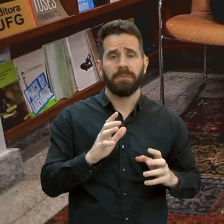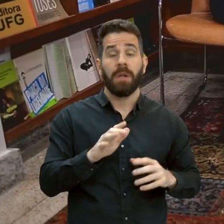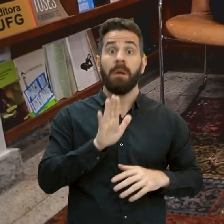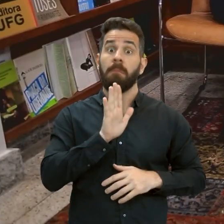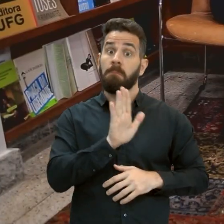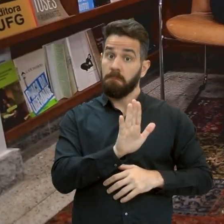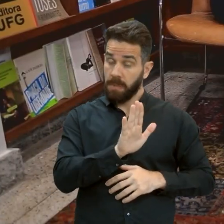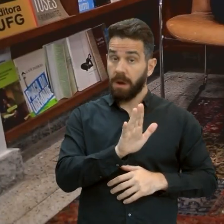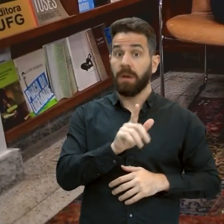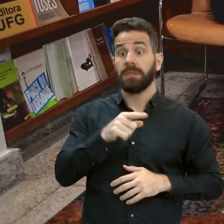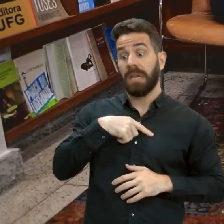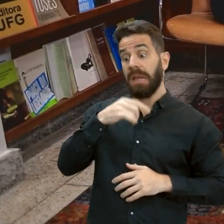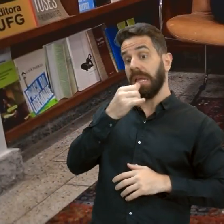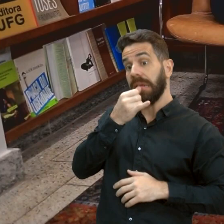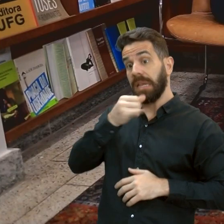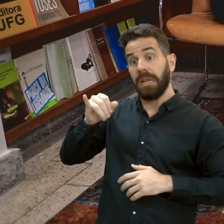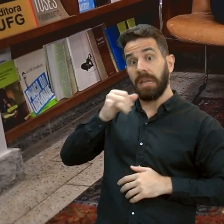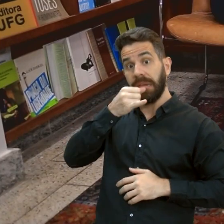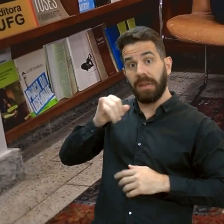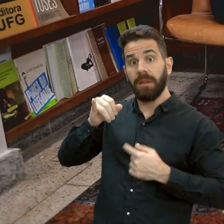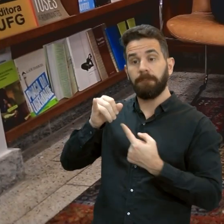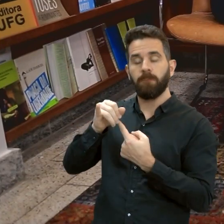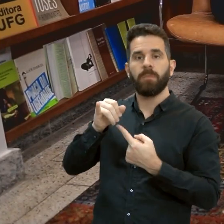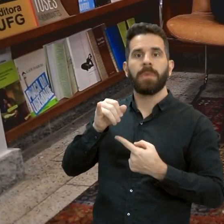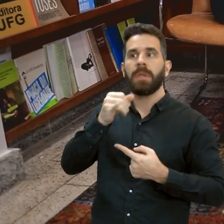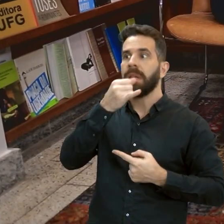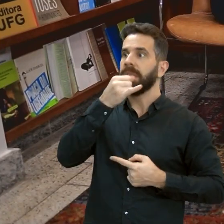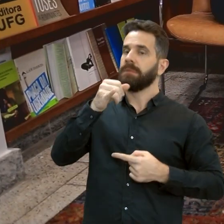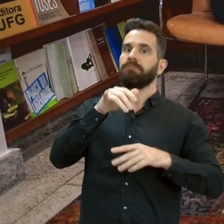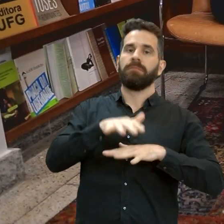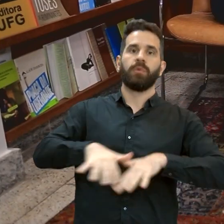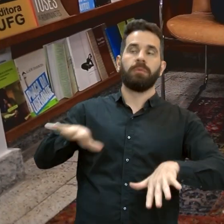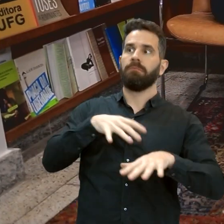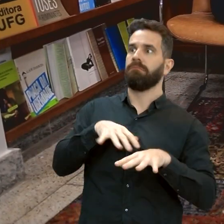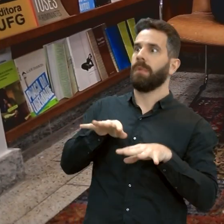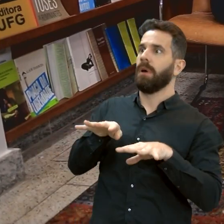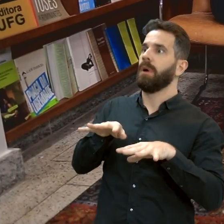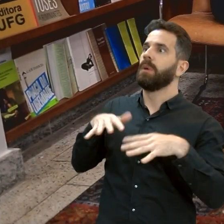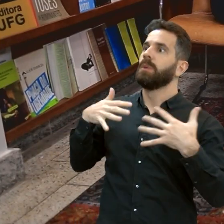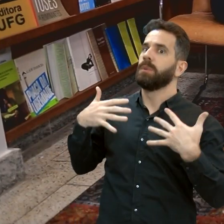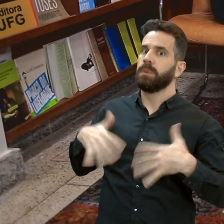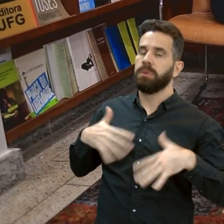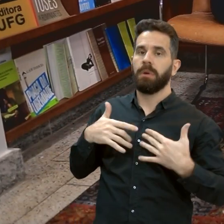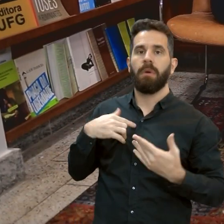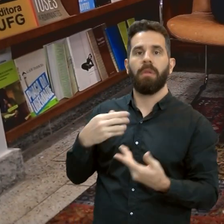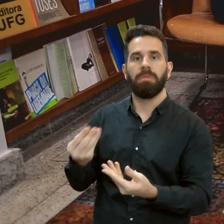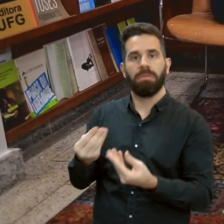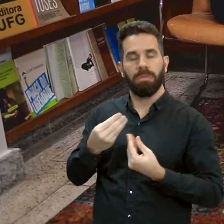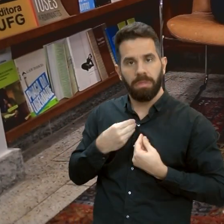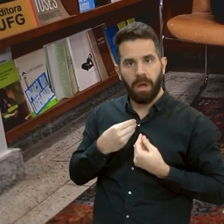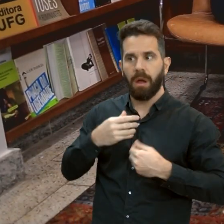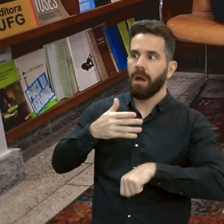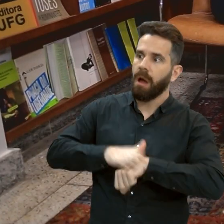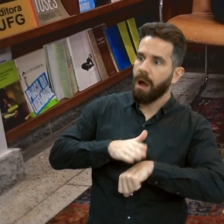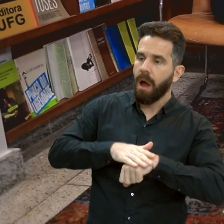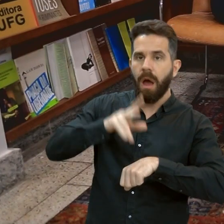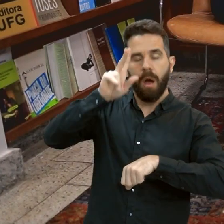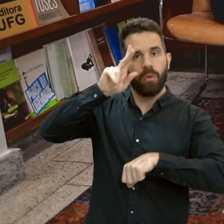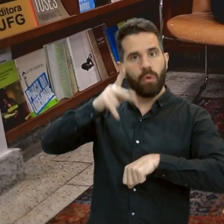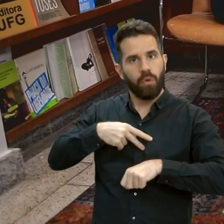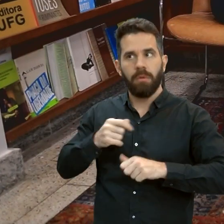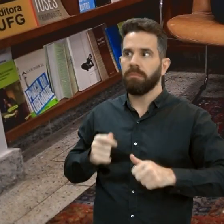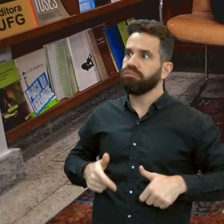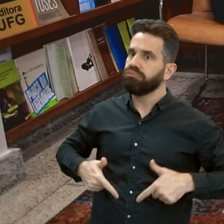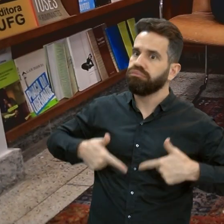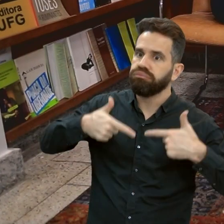eletricidade era vista como um bem, um bem que tinha a ver com a autonomia do estado. E tinha a construção